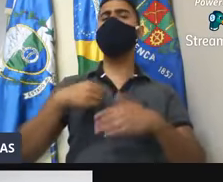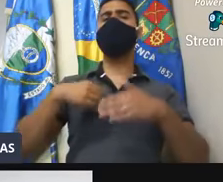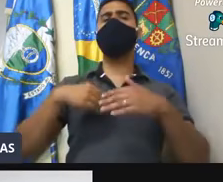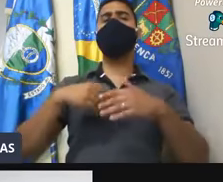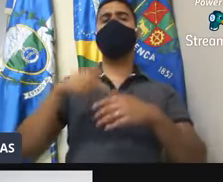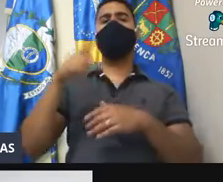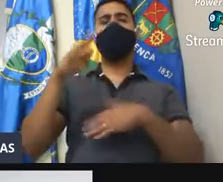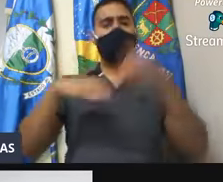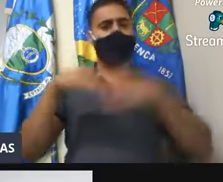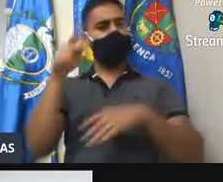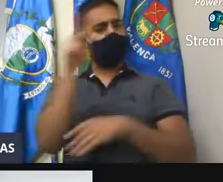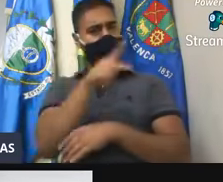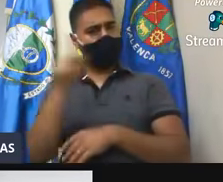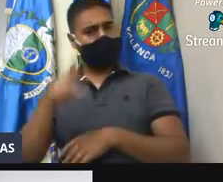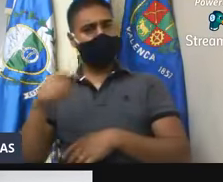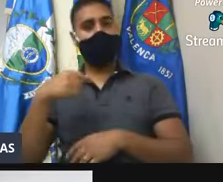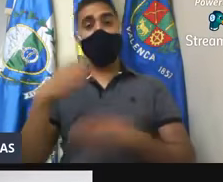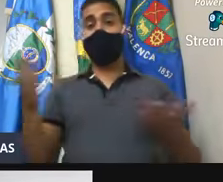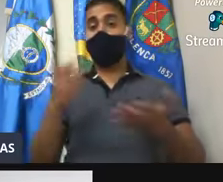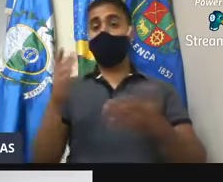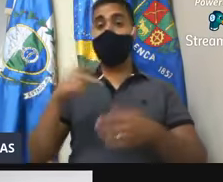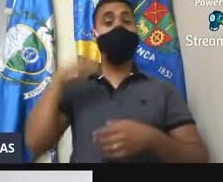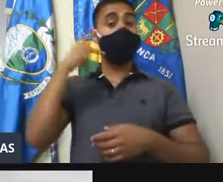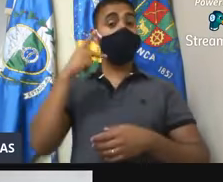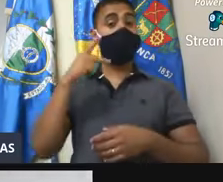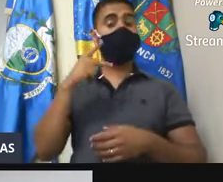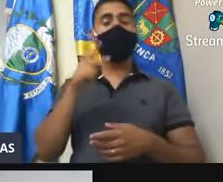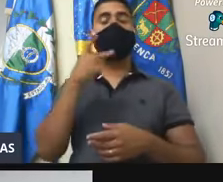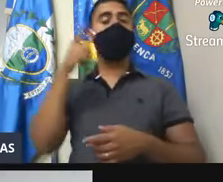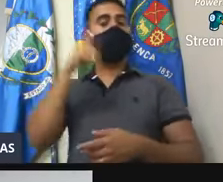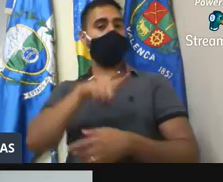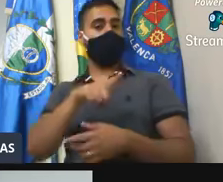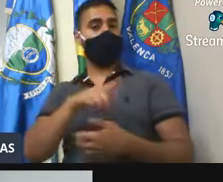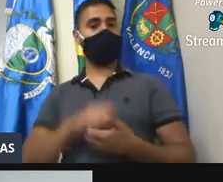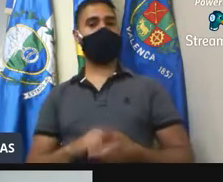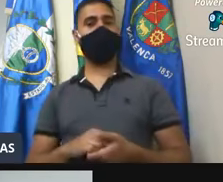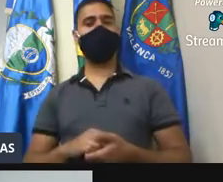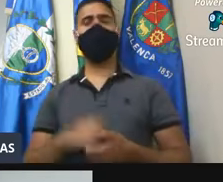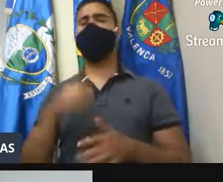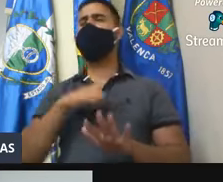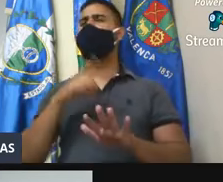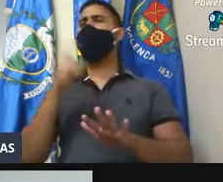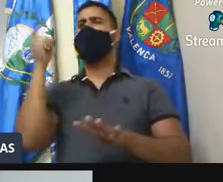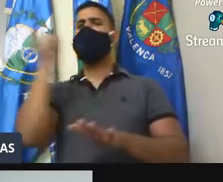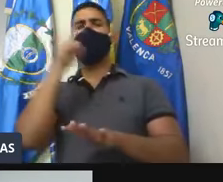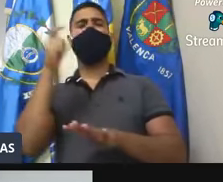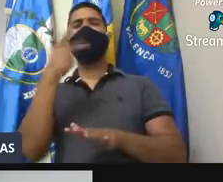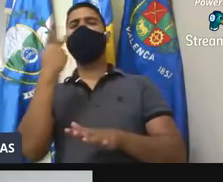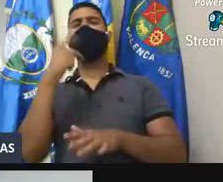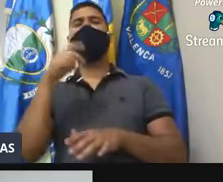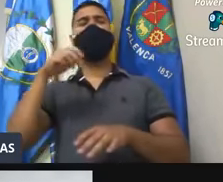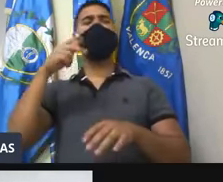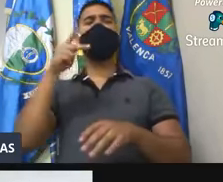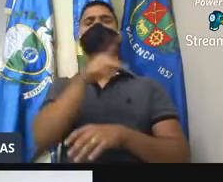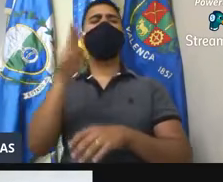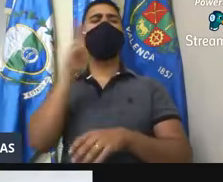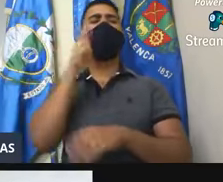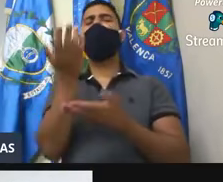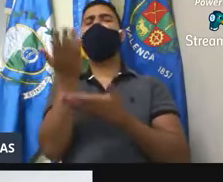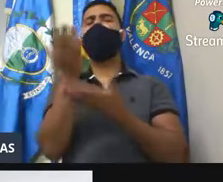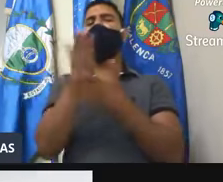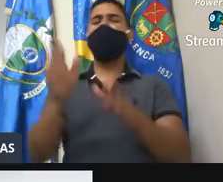estou vereador e é uma coisa muito simples. Volta de tempo. Claro que com as fake news vão falar, Rafael, quer acabar com os motociclistas. Não é isso.